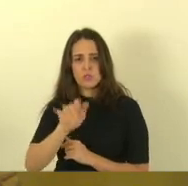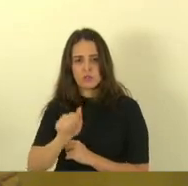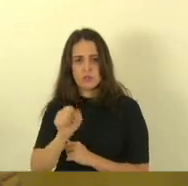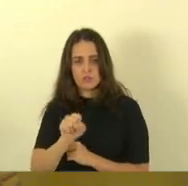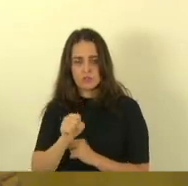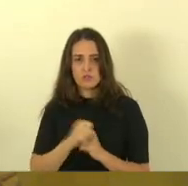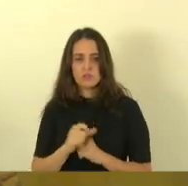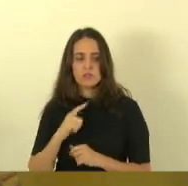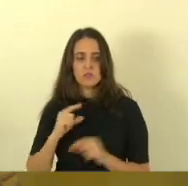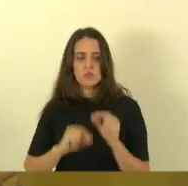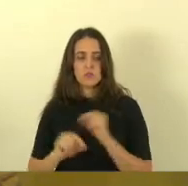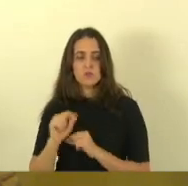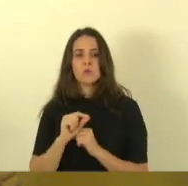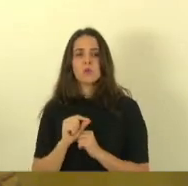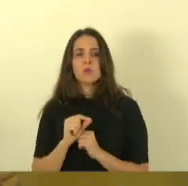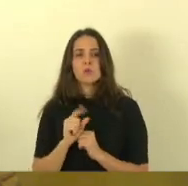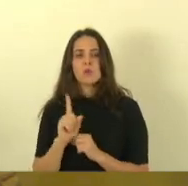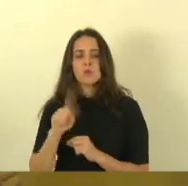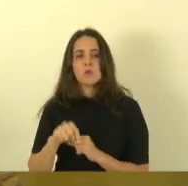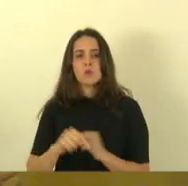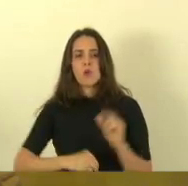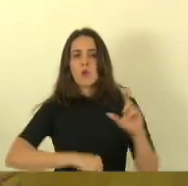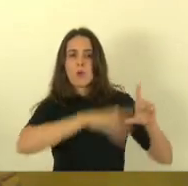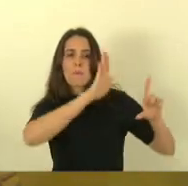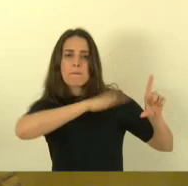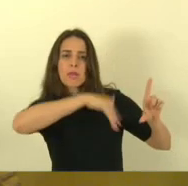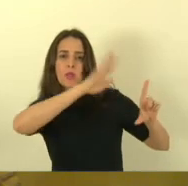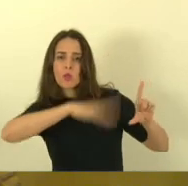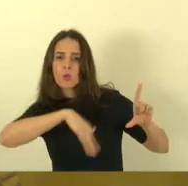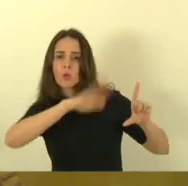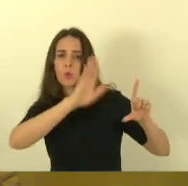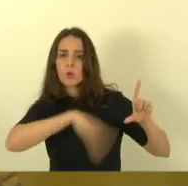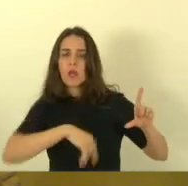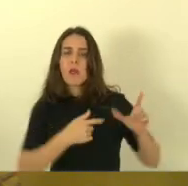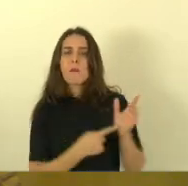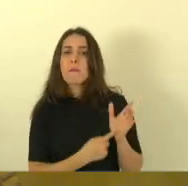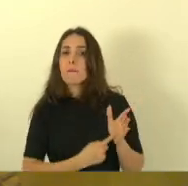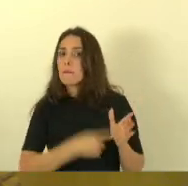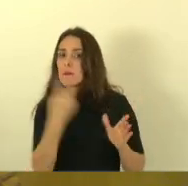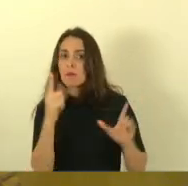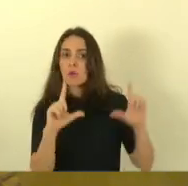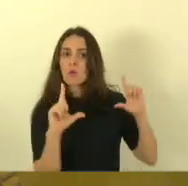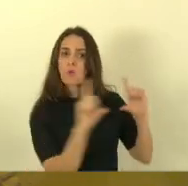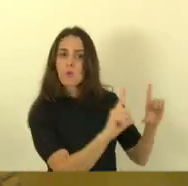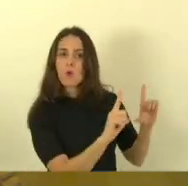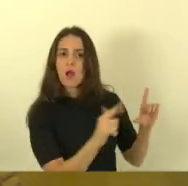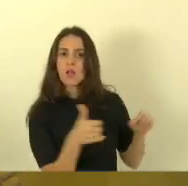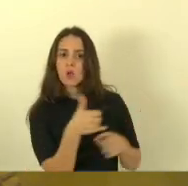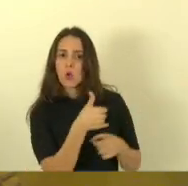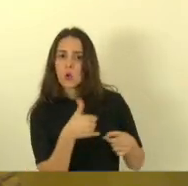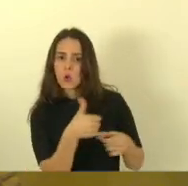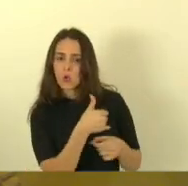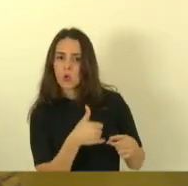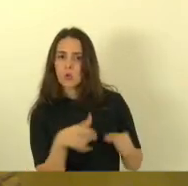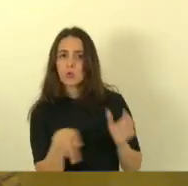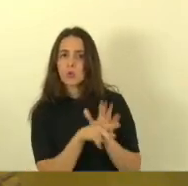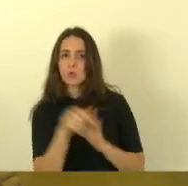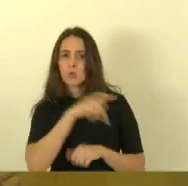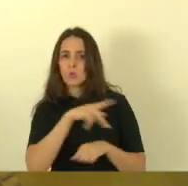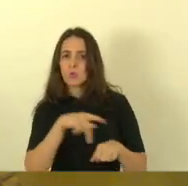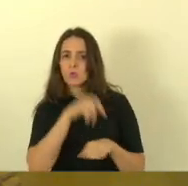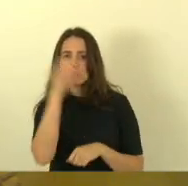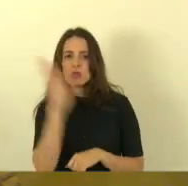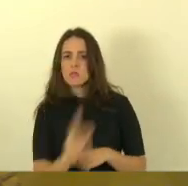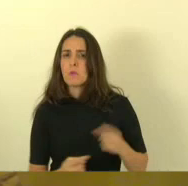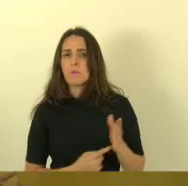lá o primeiro quadro a óleo pintado no Brasil é um local turístico com grande movimentação de turistas